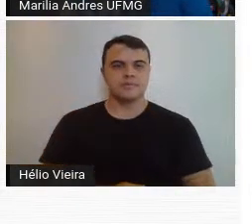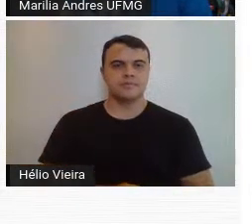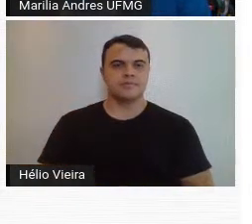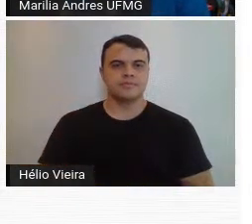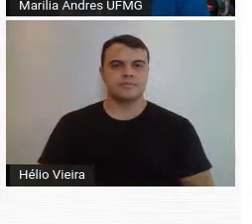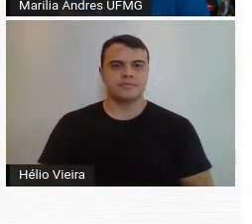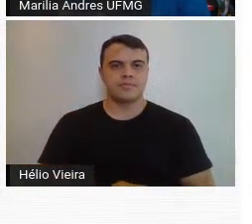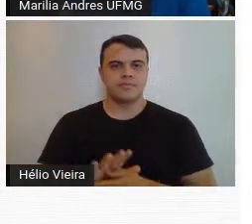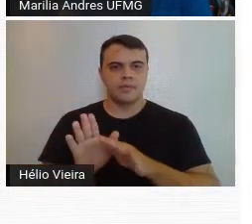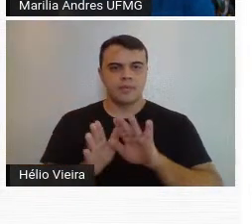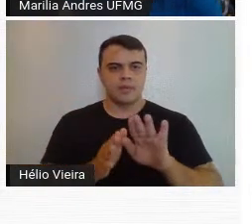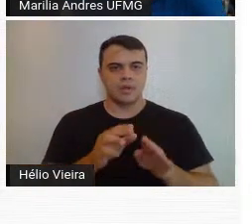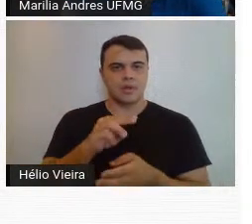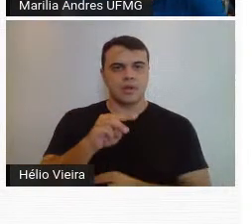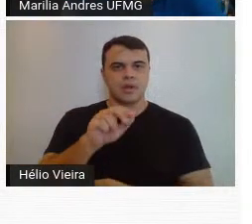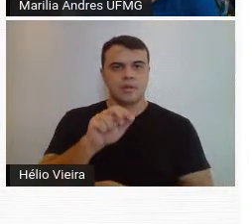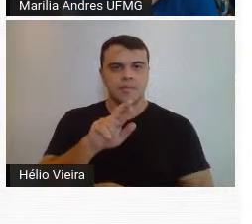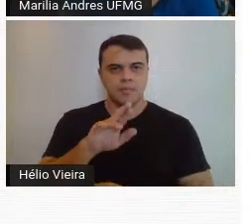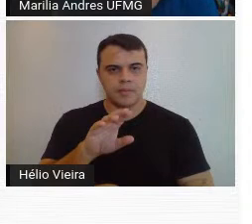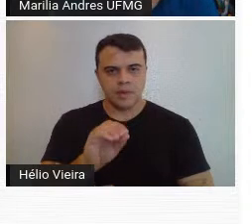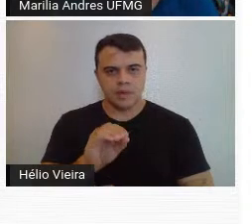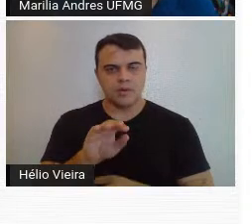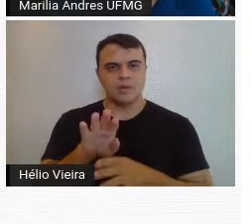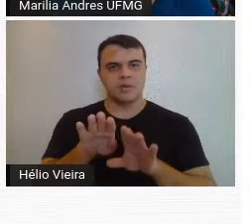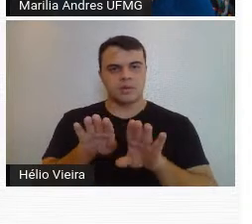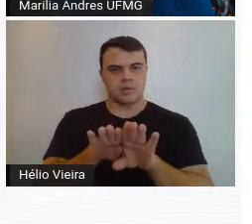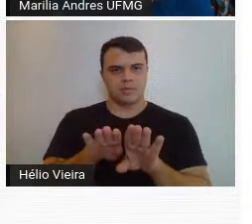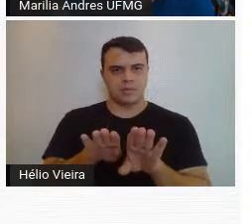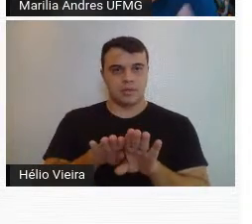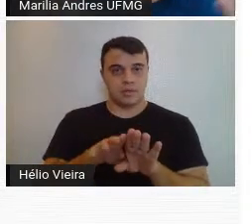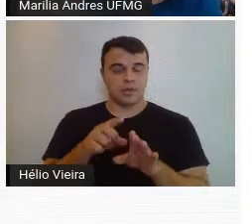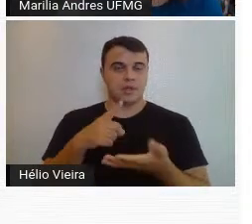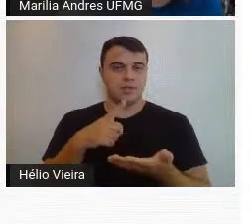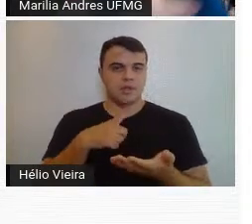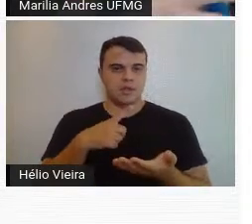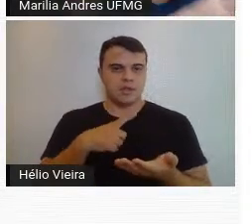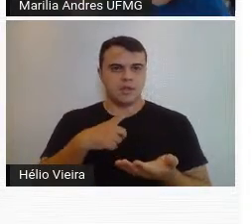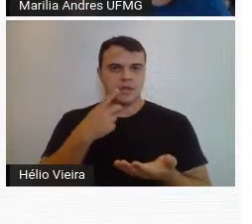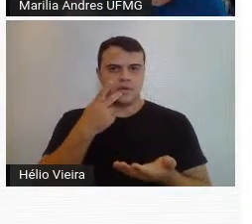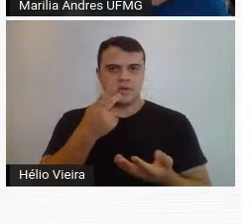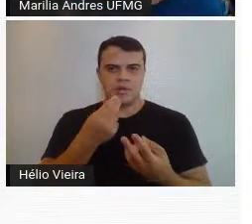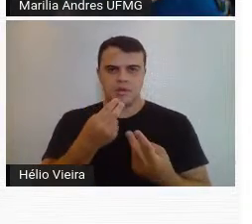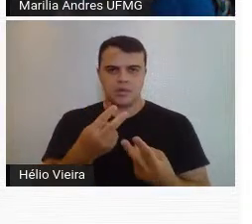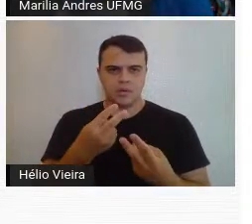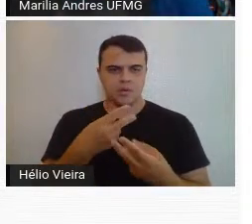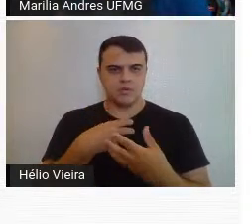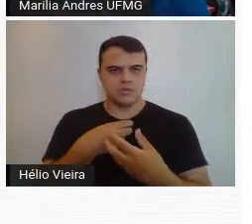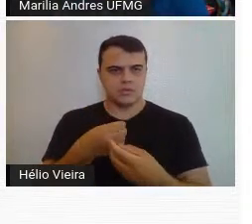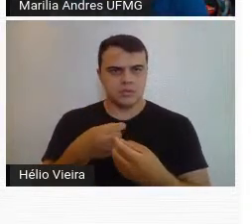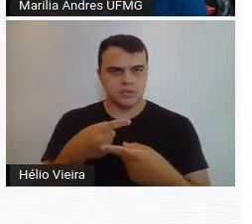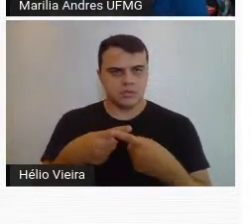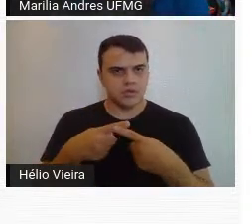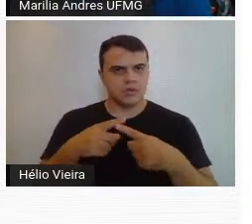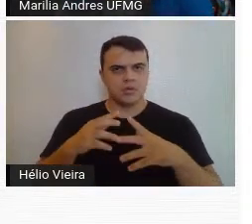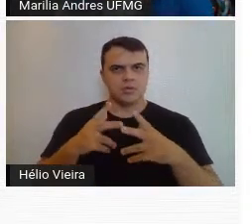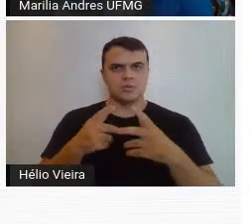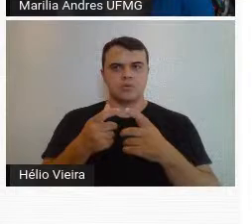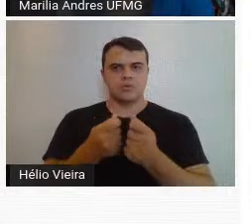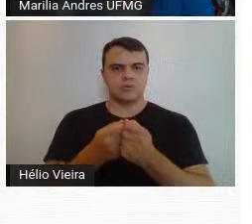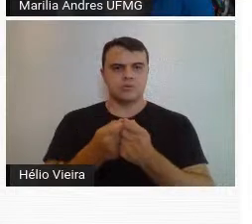para outro, Mário Silésio. Mário Silésio também foi da mesma geração de todos eles.